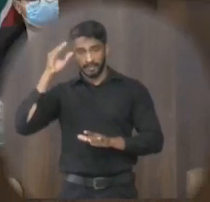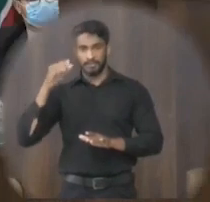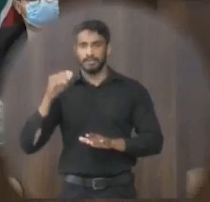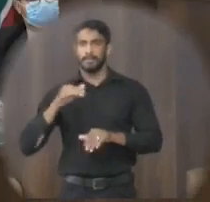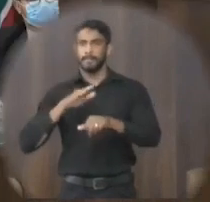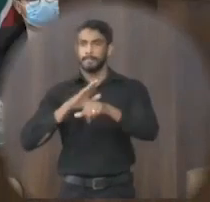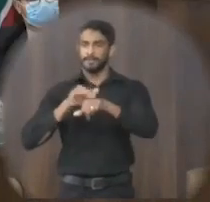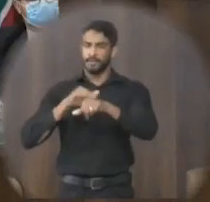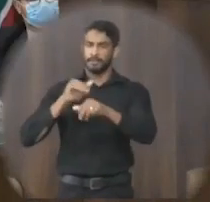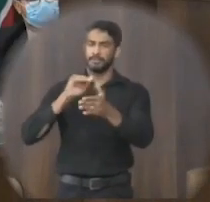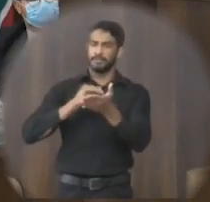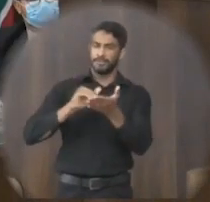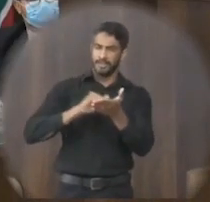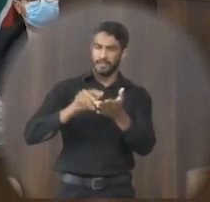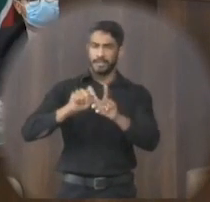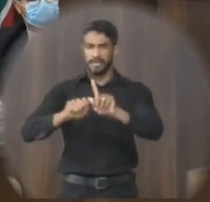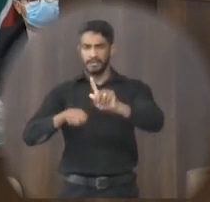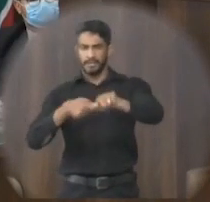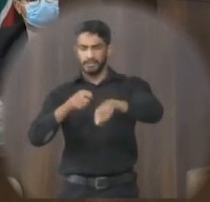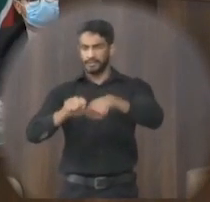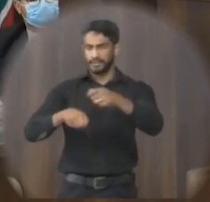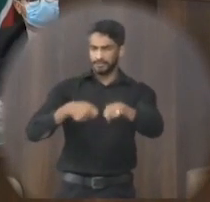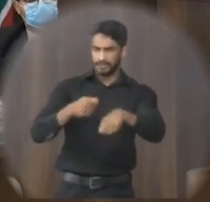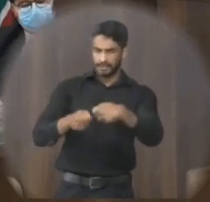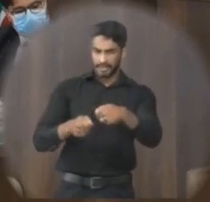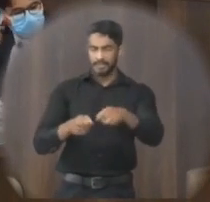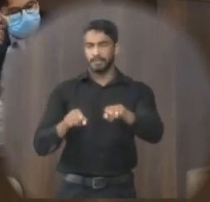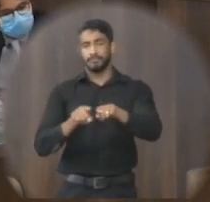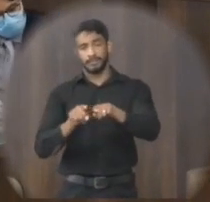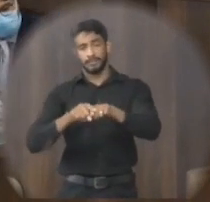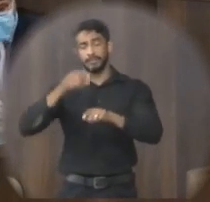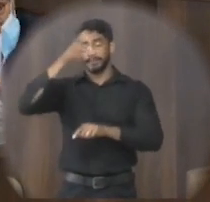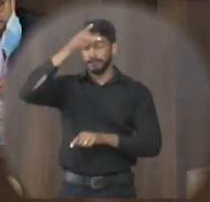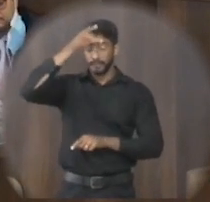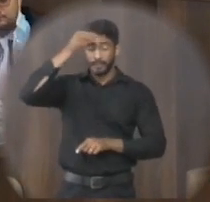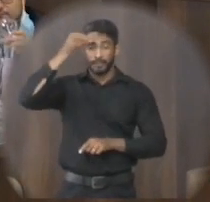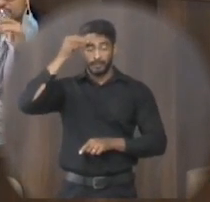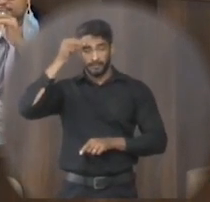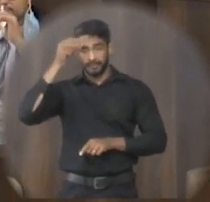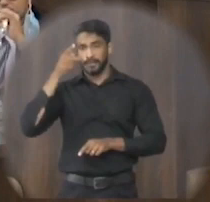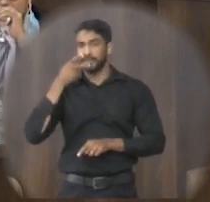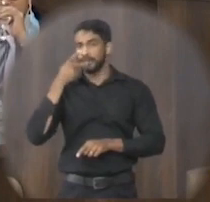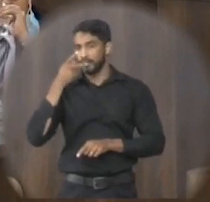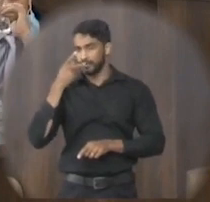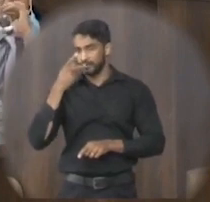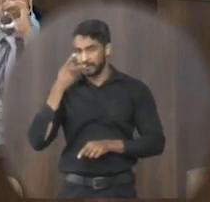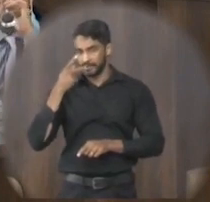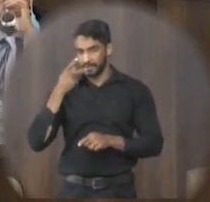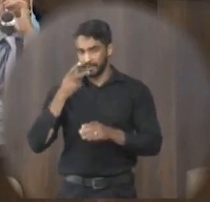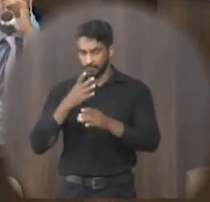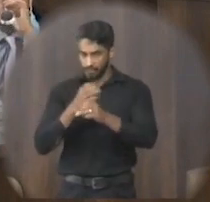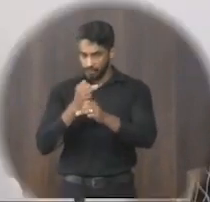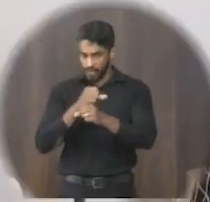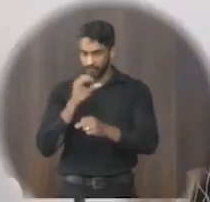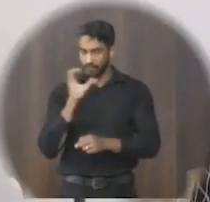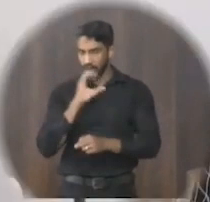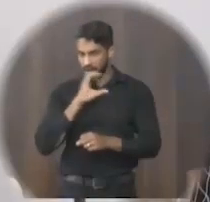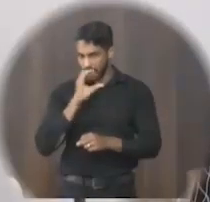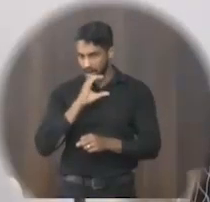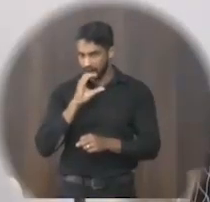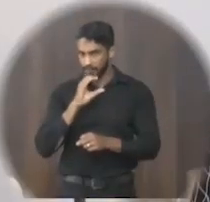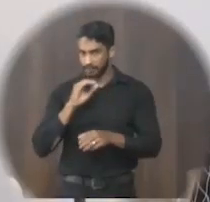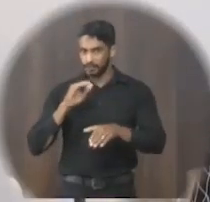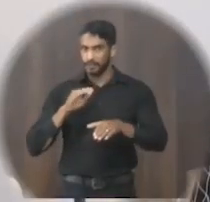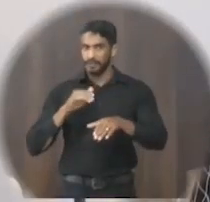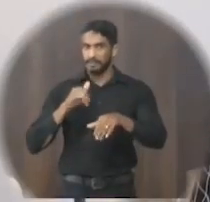chamando aí o secretário de administração e também o prefeito eu tô fazendo uma conta rápida aqui colega vai